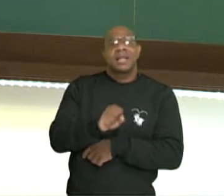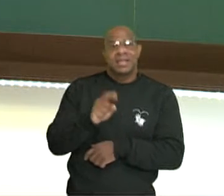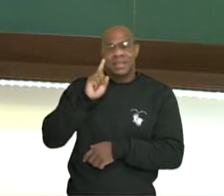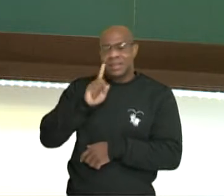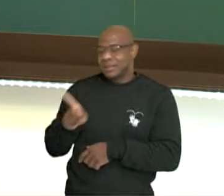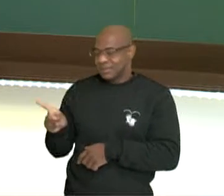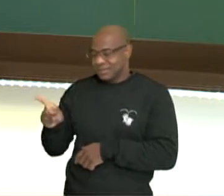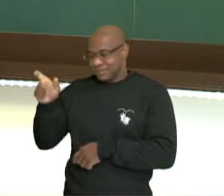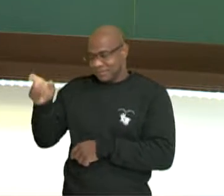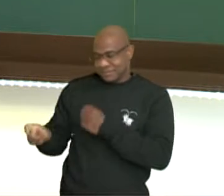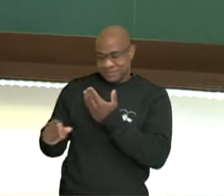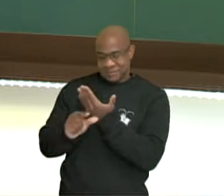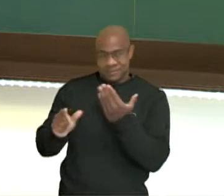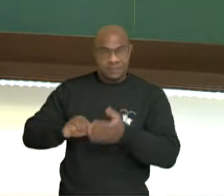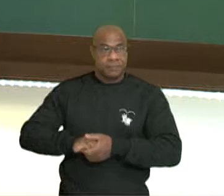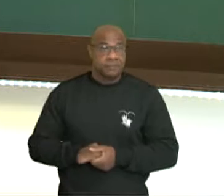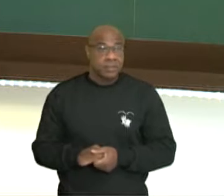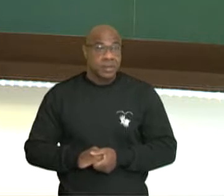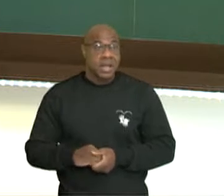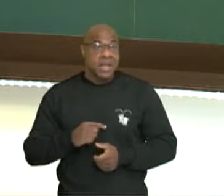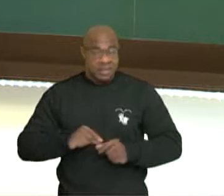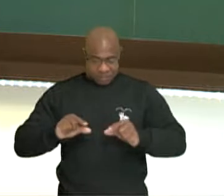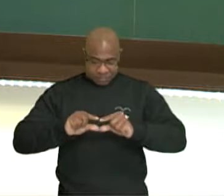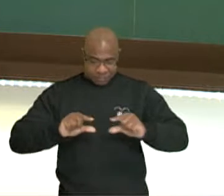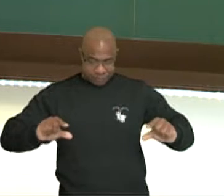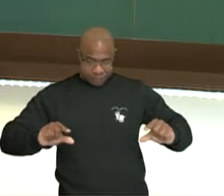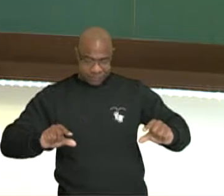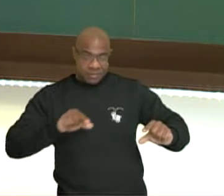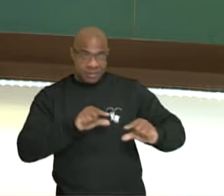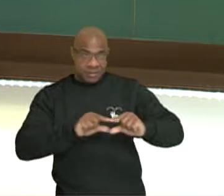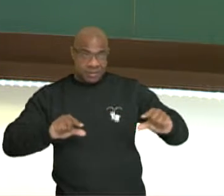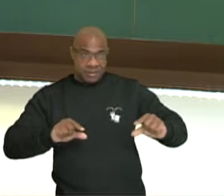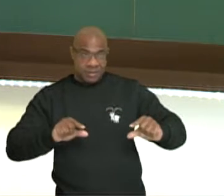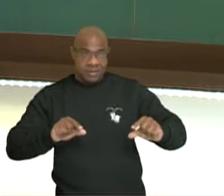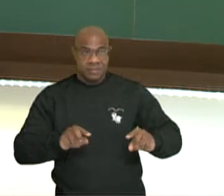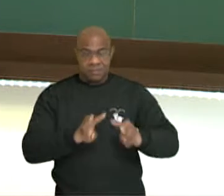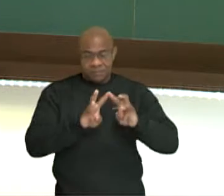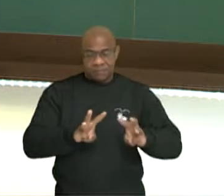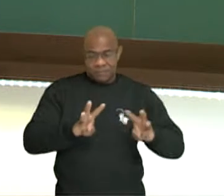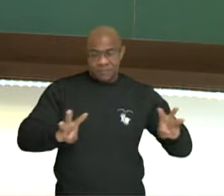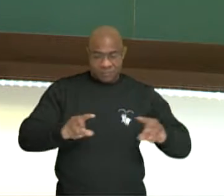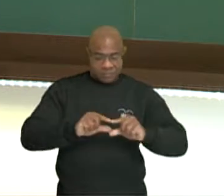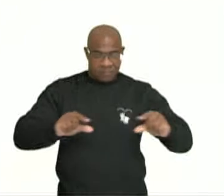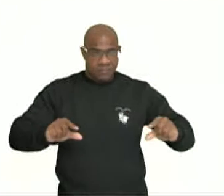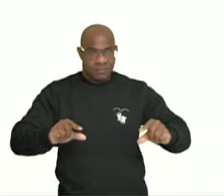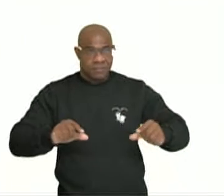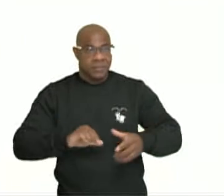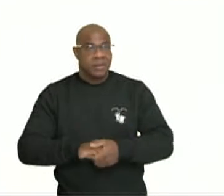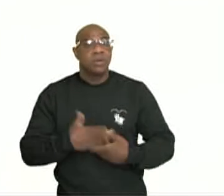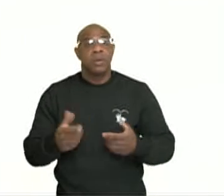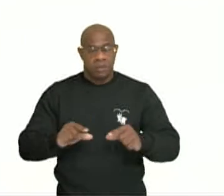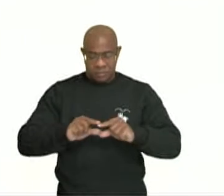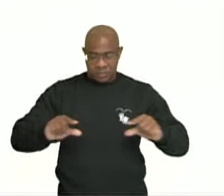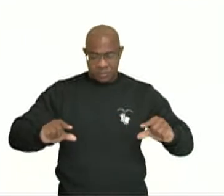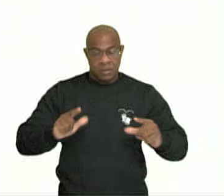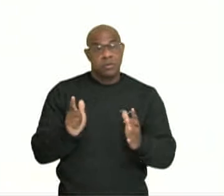por quê? Volto a insistir, serve para combater as fake news. Então, cheque a fonte, qual é a nossa fonte?